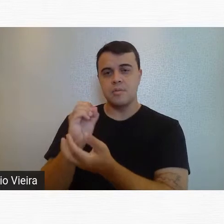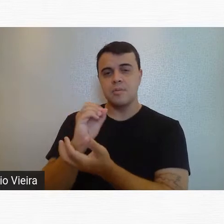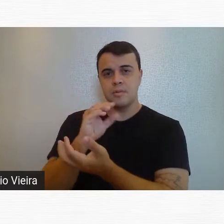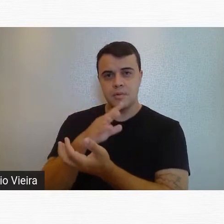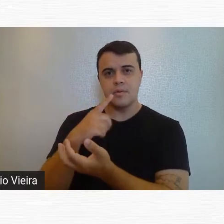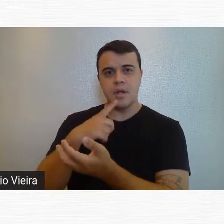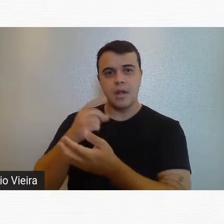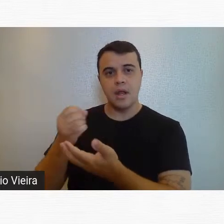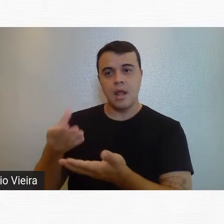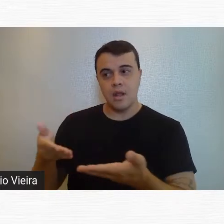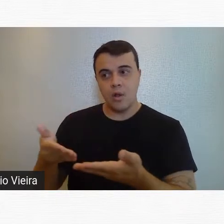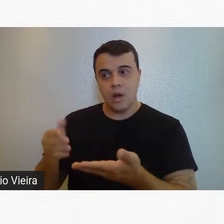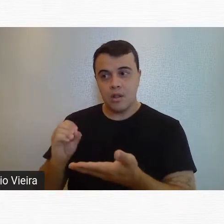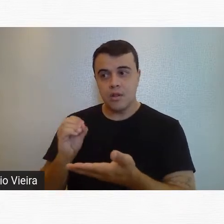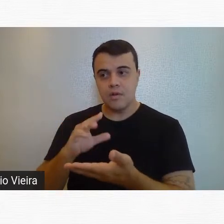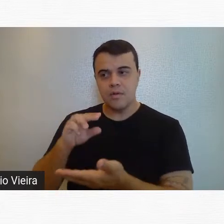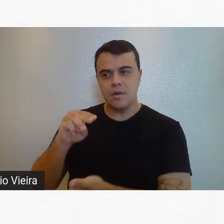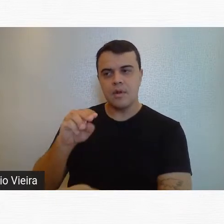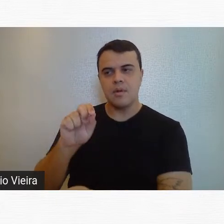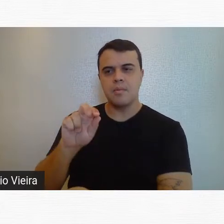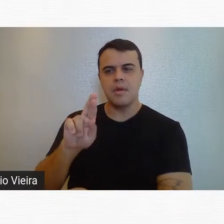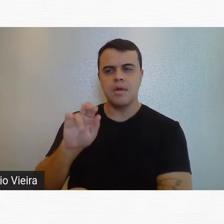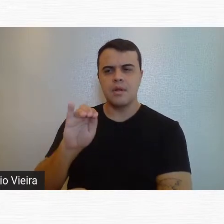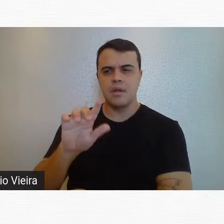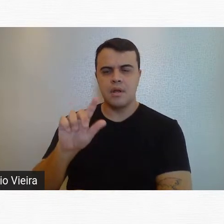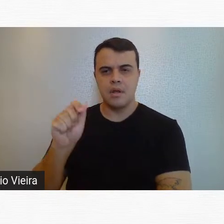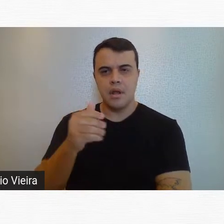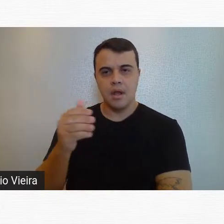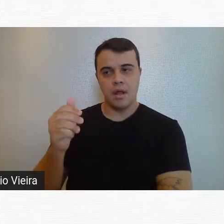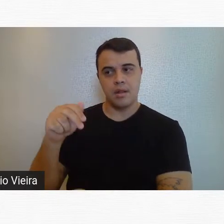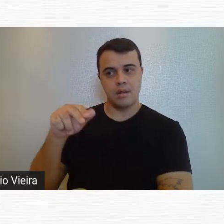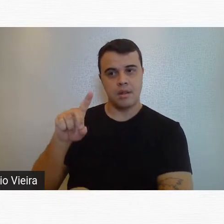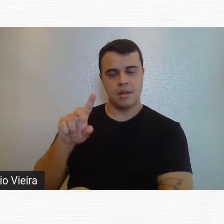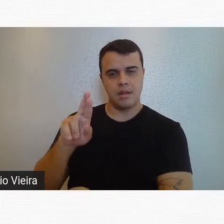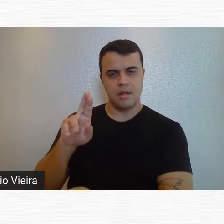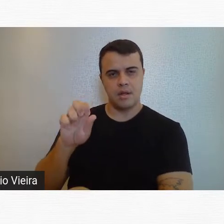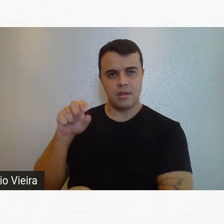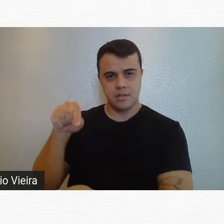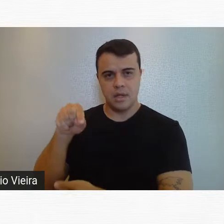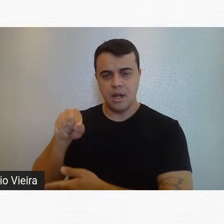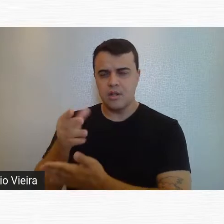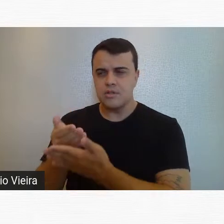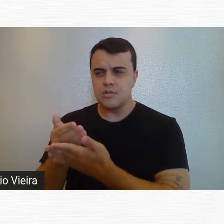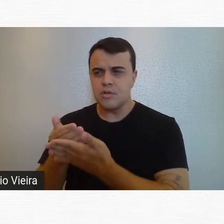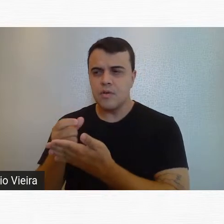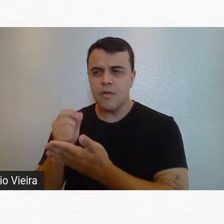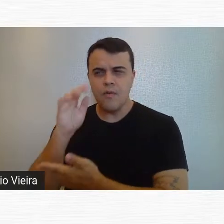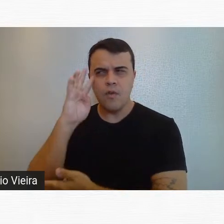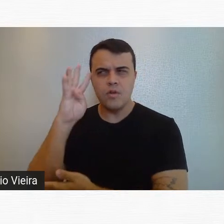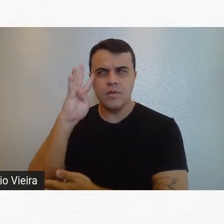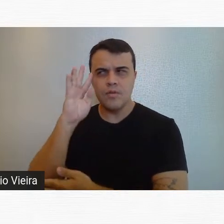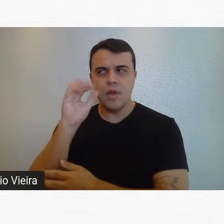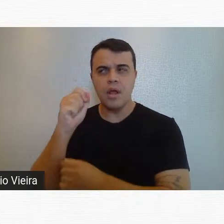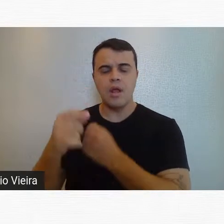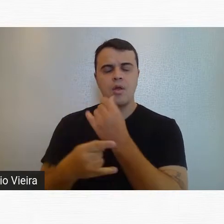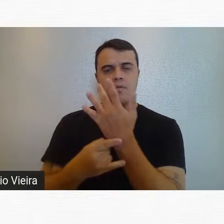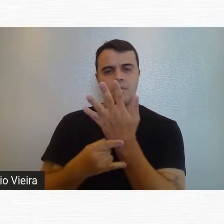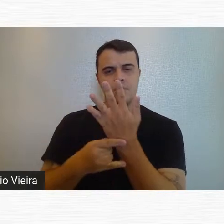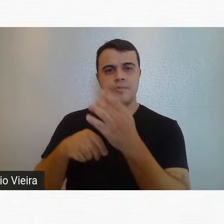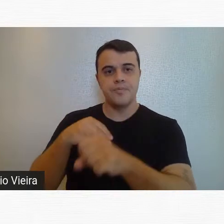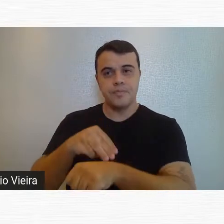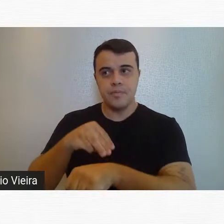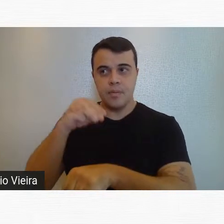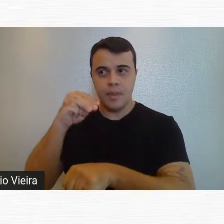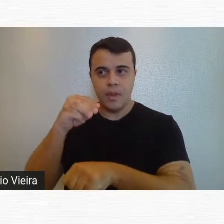e contemporânea, Marília Andrés Ribeiro. Licenciada em Filosofia pela UFMG, mestre em Artes